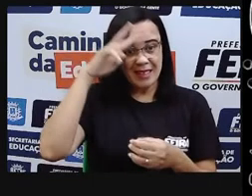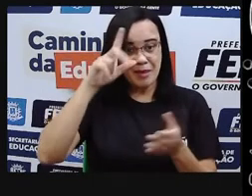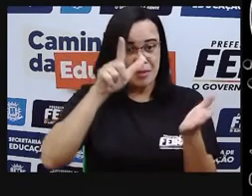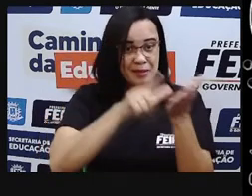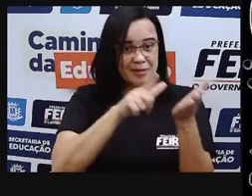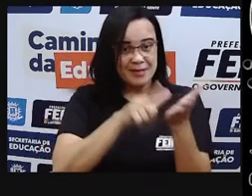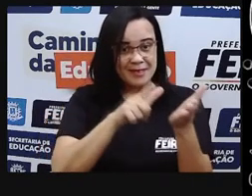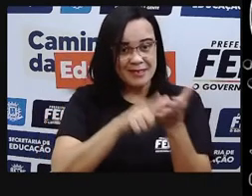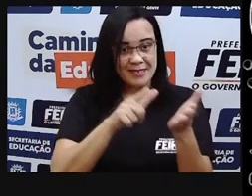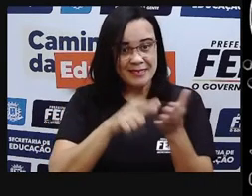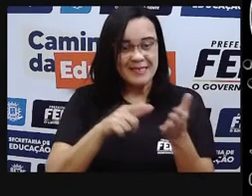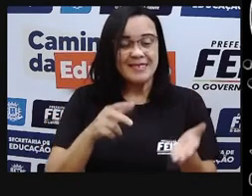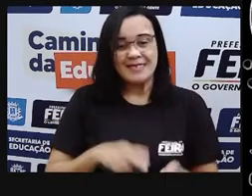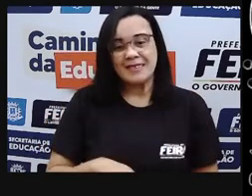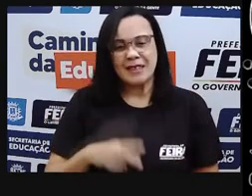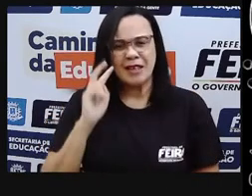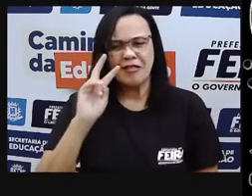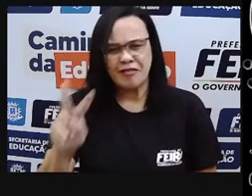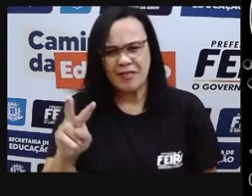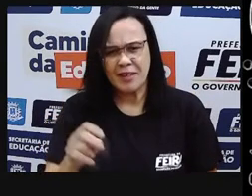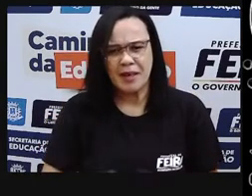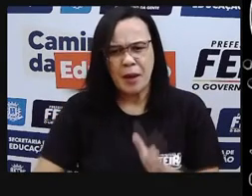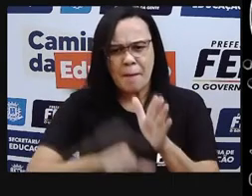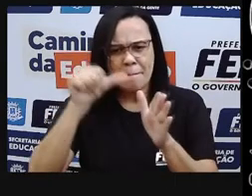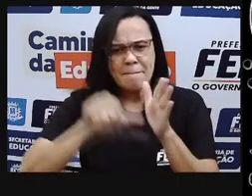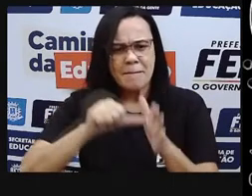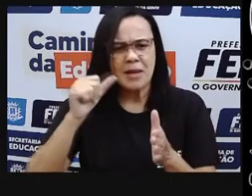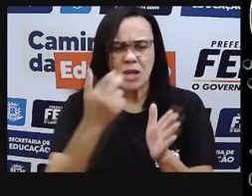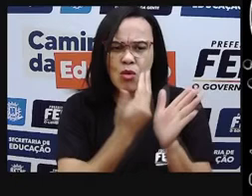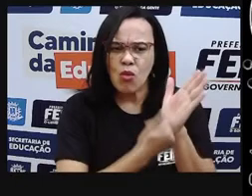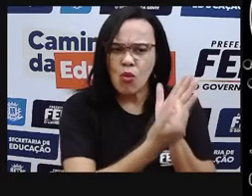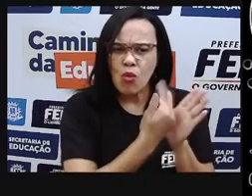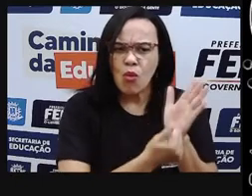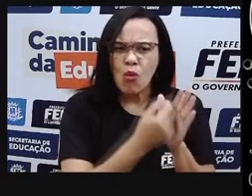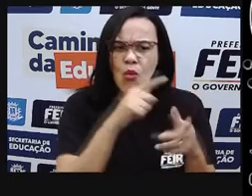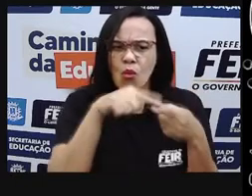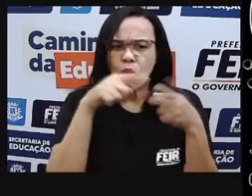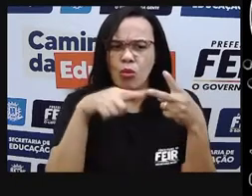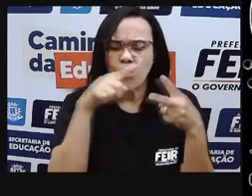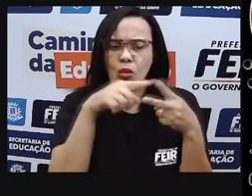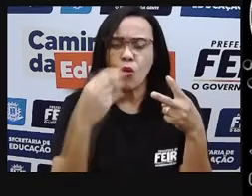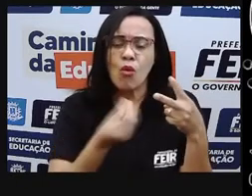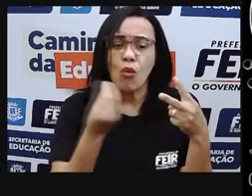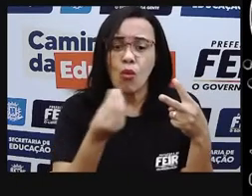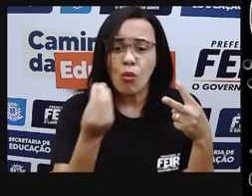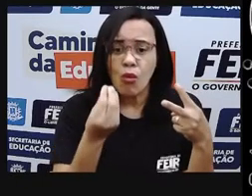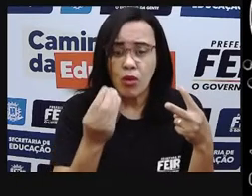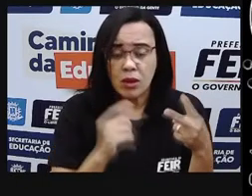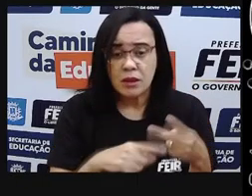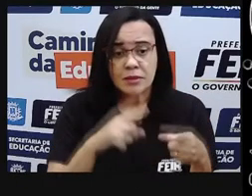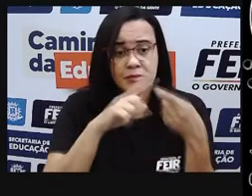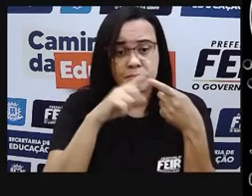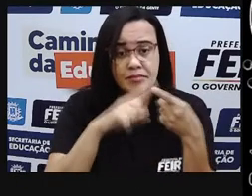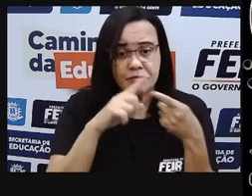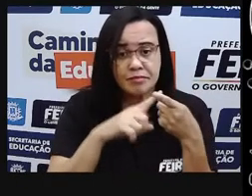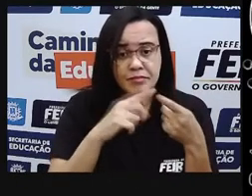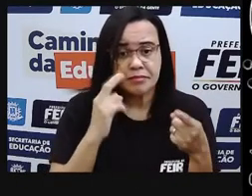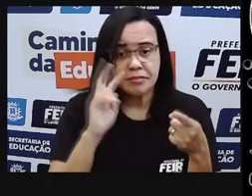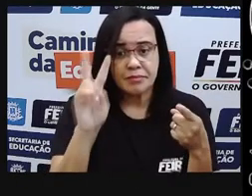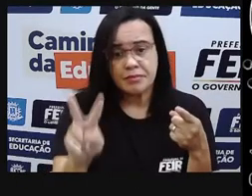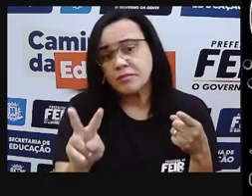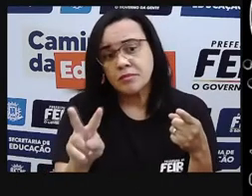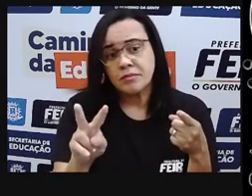elétrico. Primeiro, observa essa imagem, né, essas duas imagens que tem aí. Uma é o